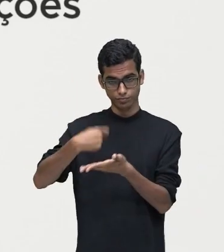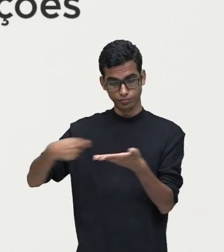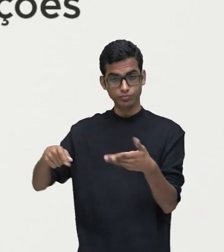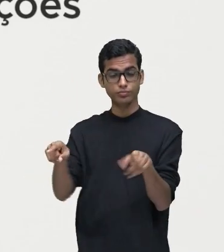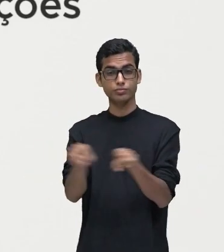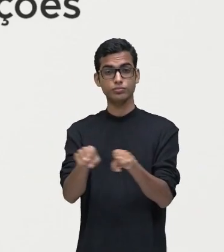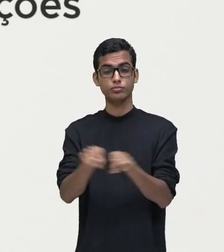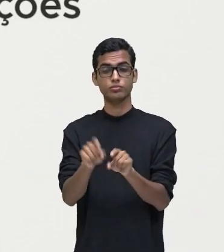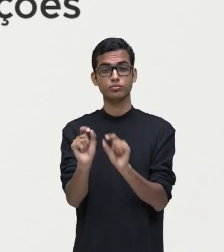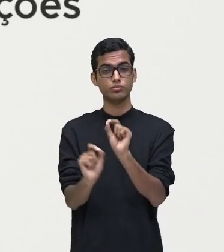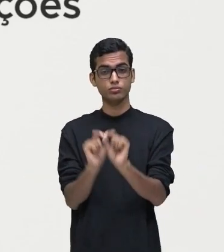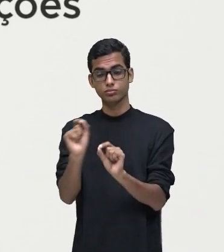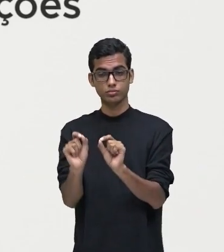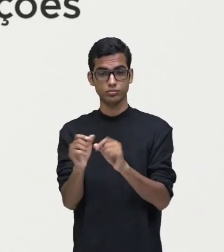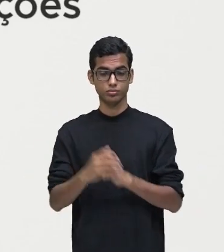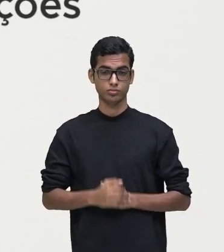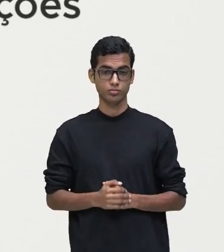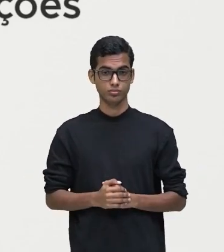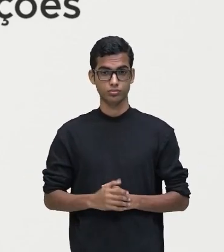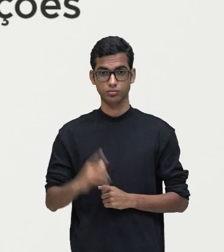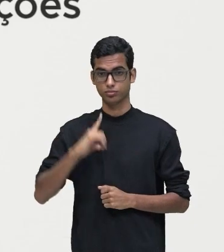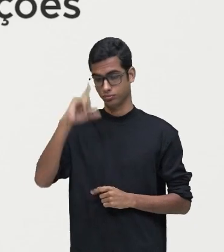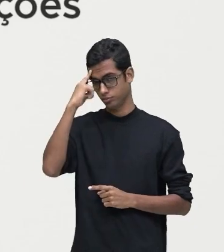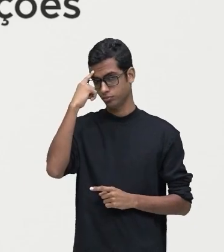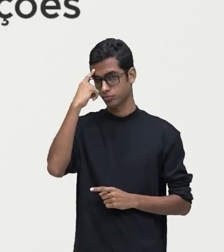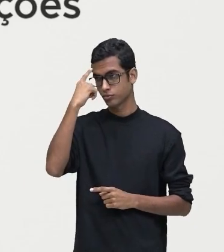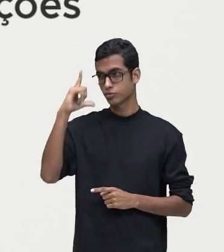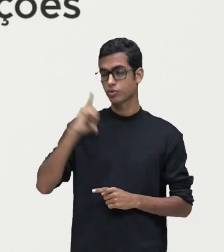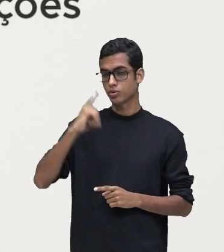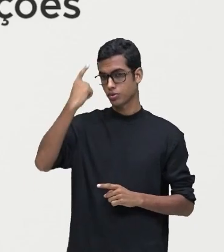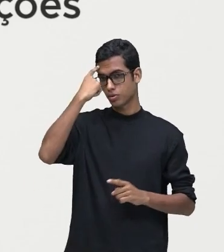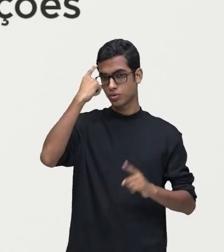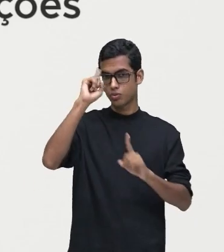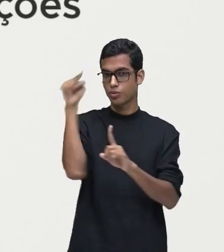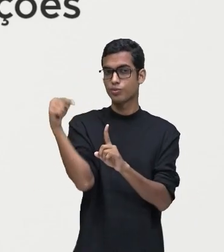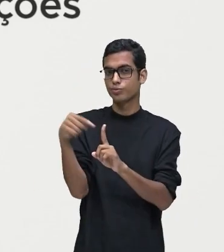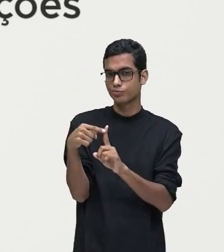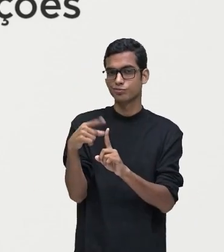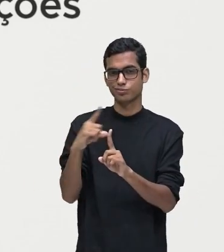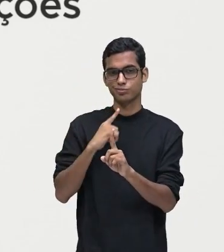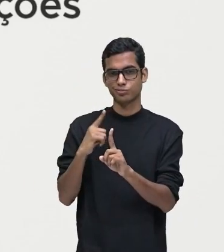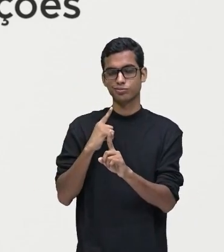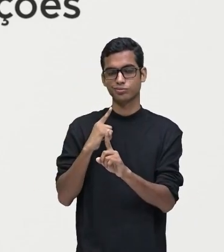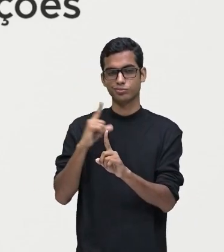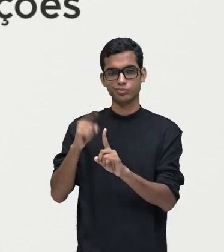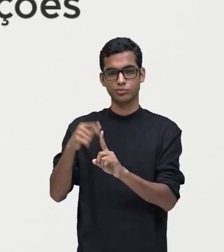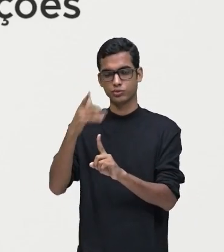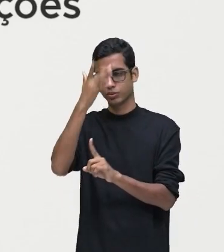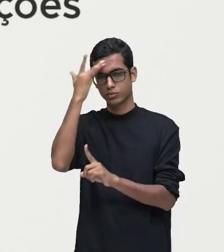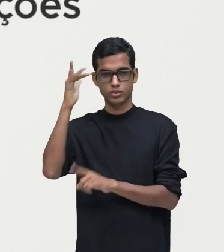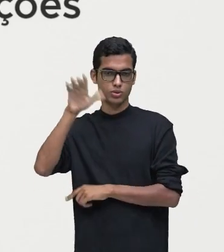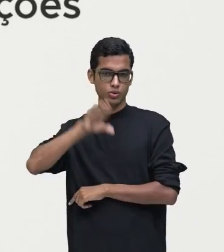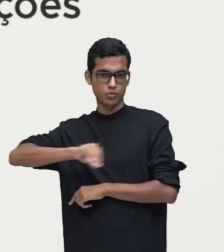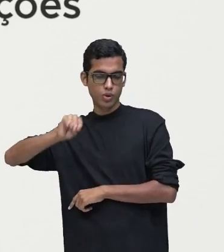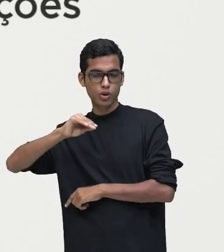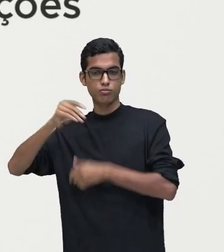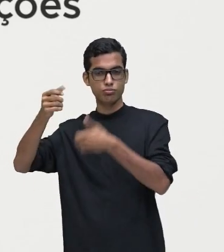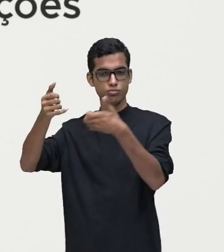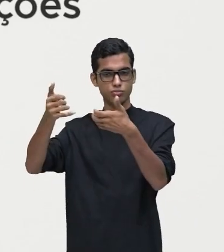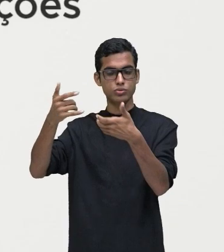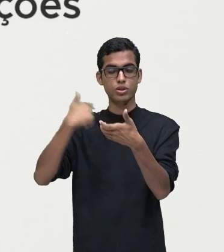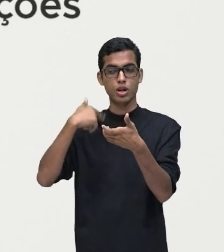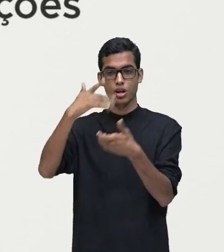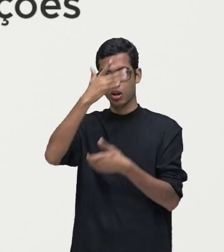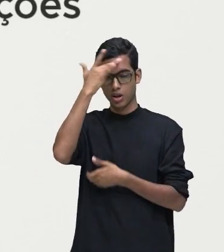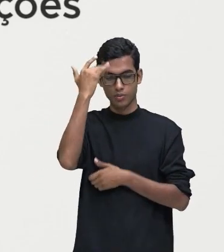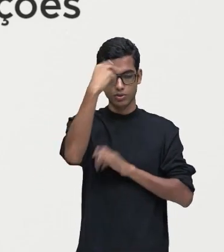eles são escritos com determinada intenção que você tem diante do seu interlocutor, diante da pessoa que irá receber o seu